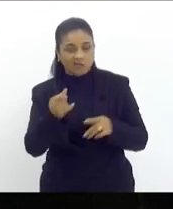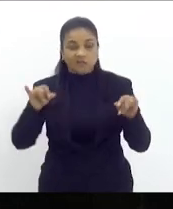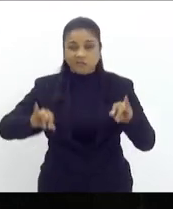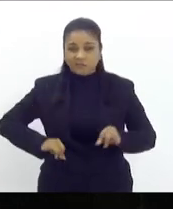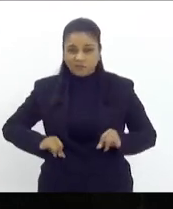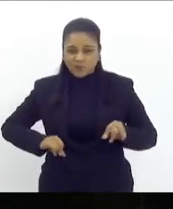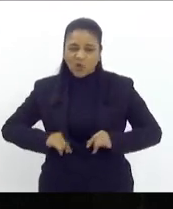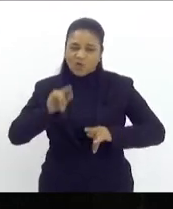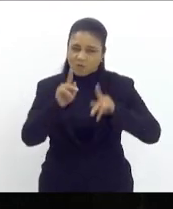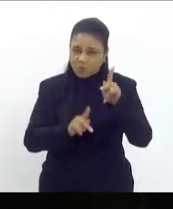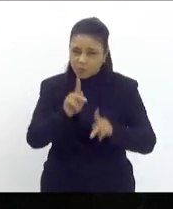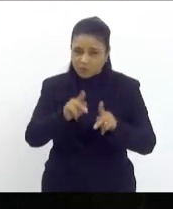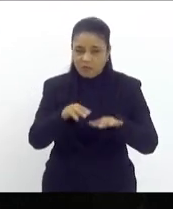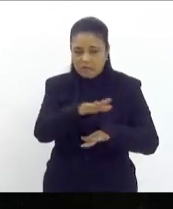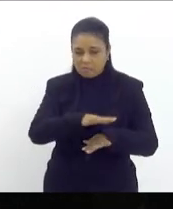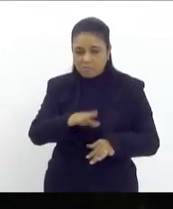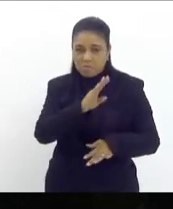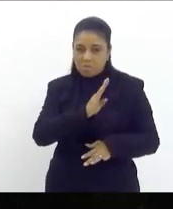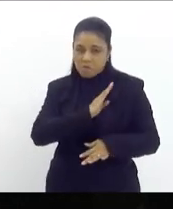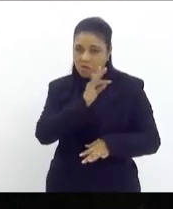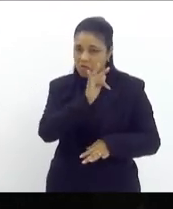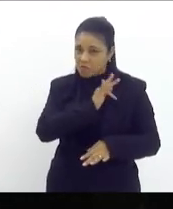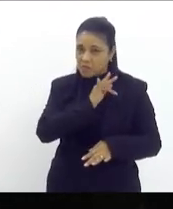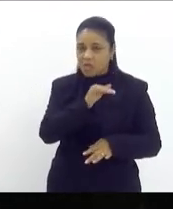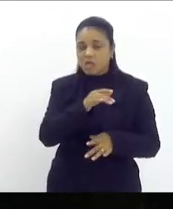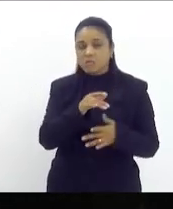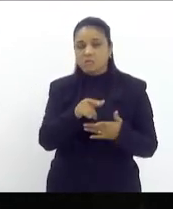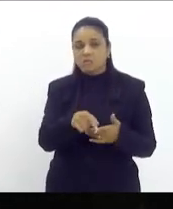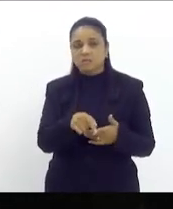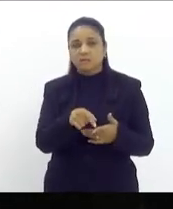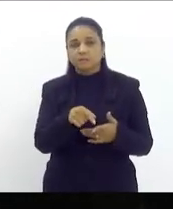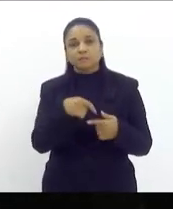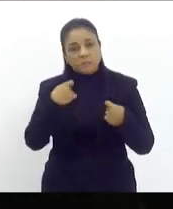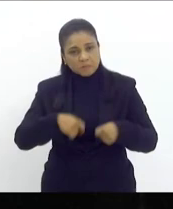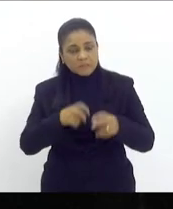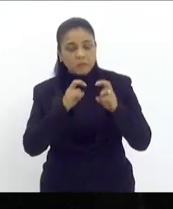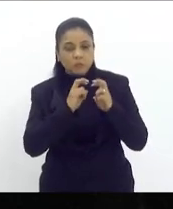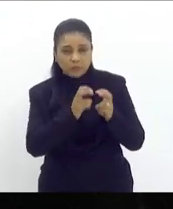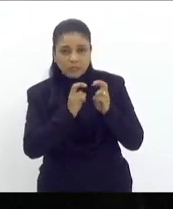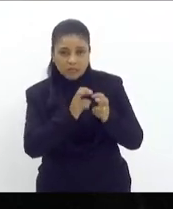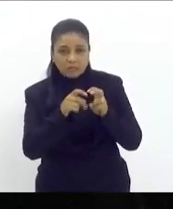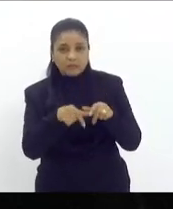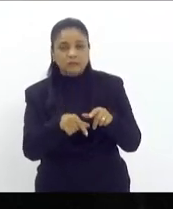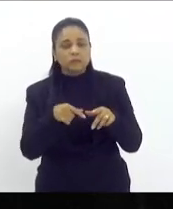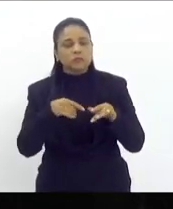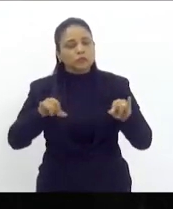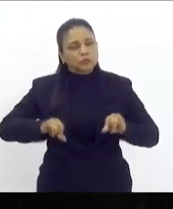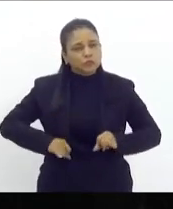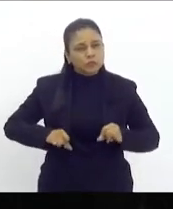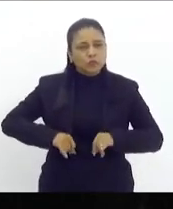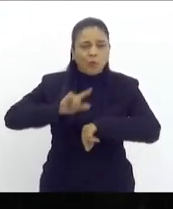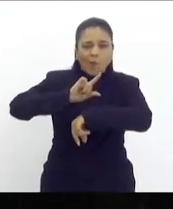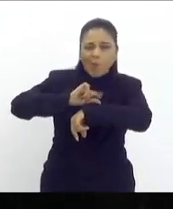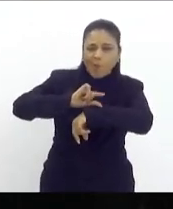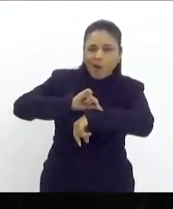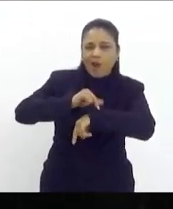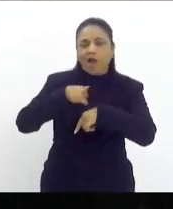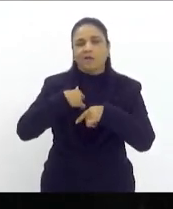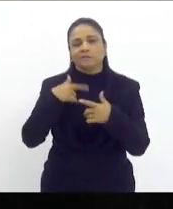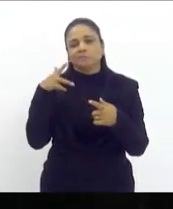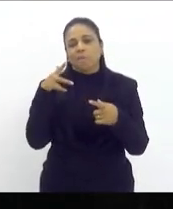da Baixada da Zona Norte do Rio que precisam do trem e sofre com os horários com as operações